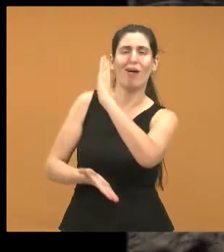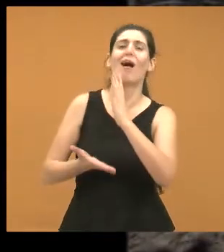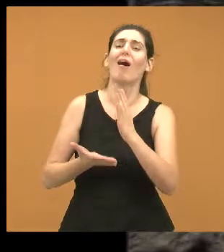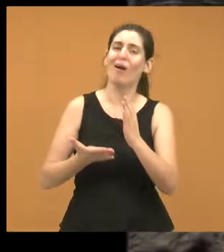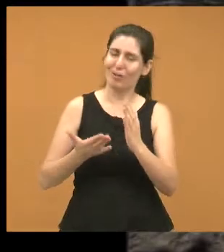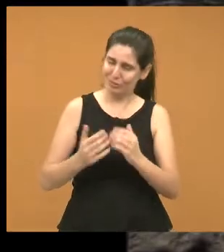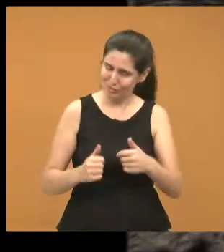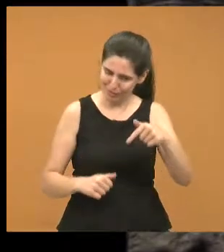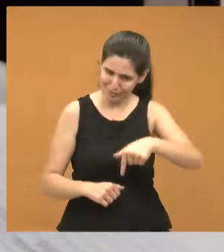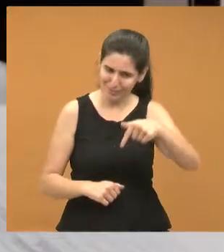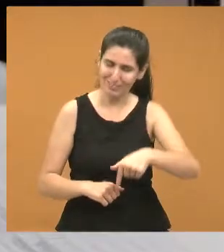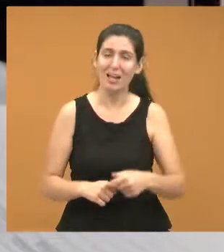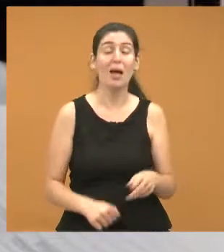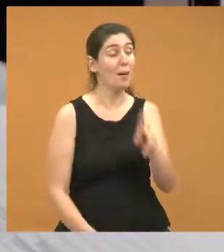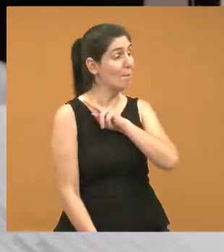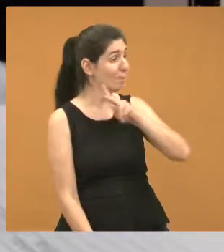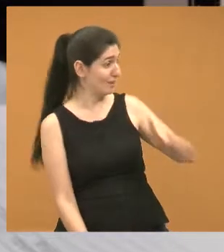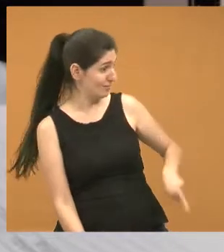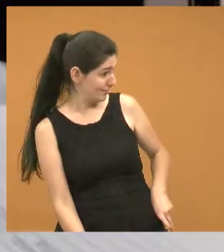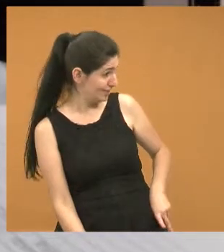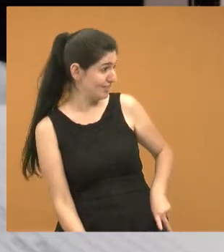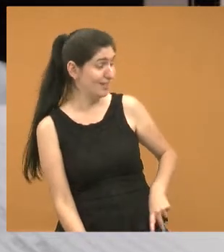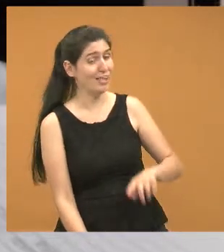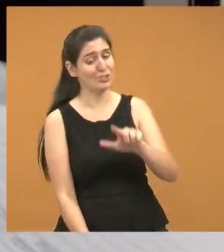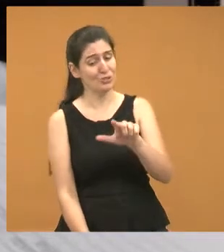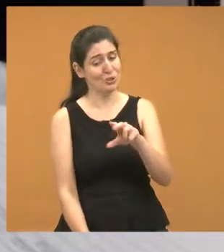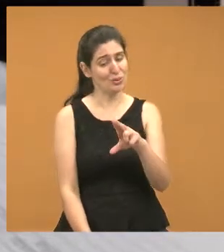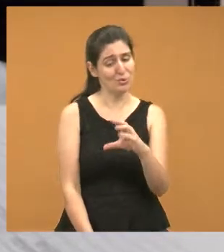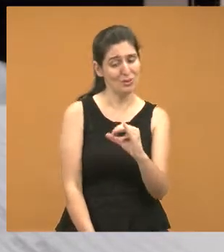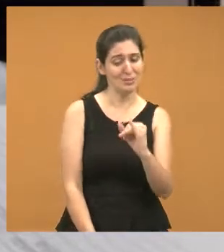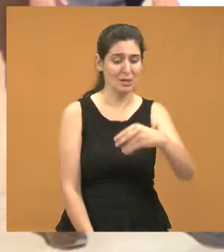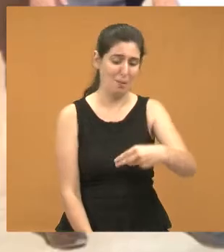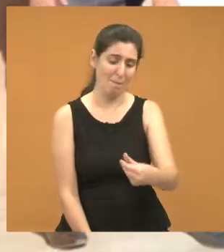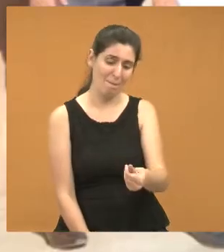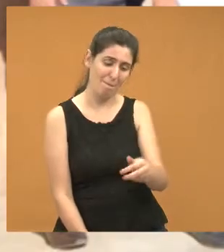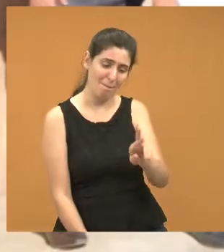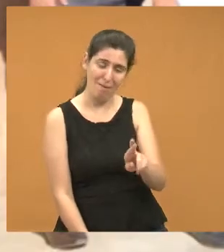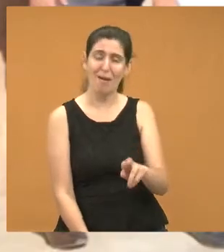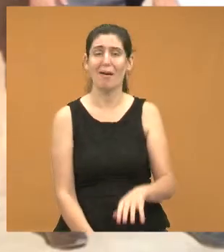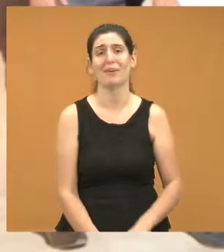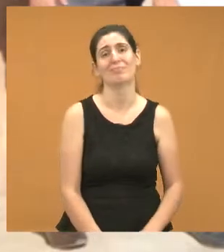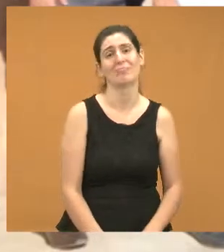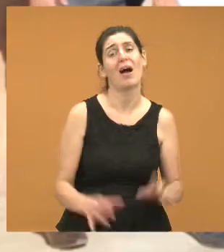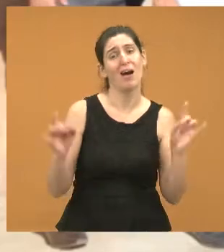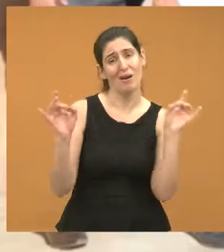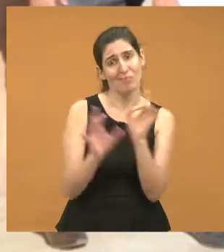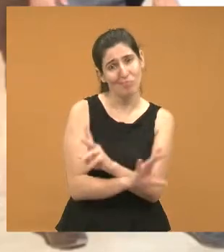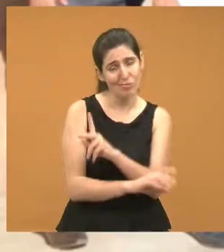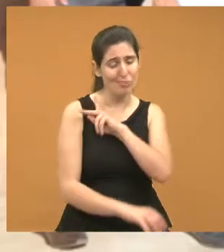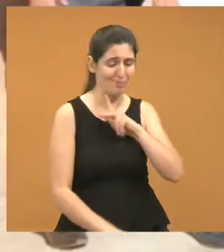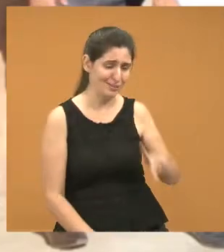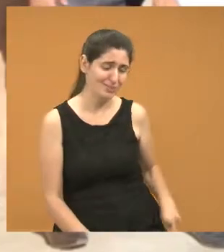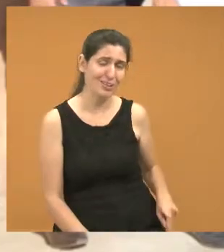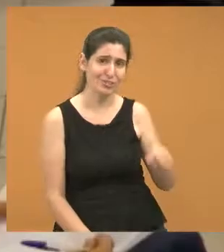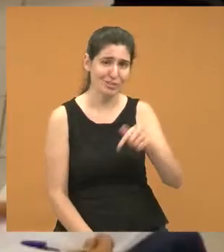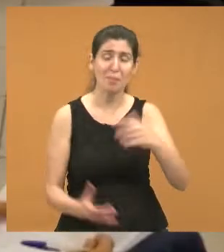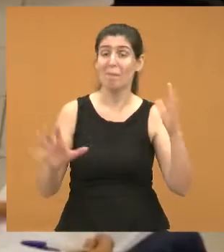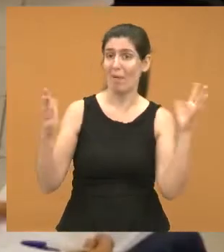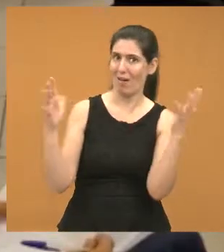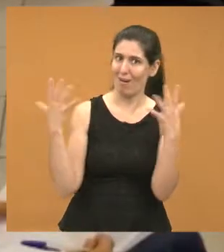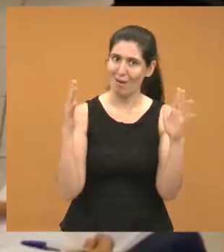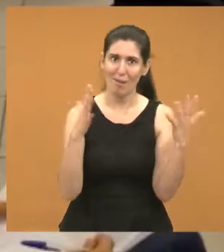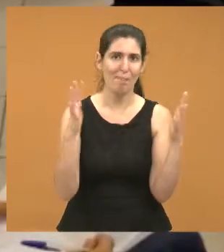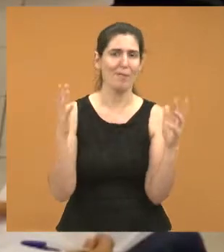Queria citar aqui o nome da presidente também, que está deixando aí essa missão de presidente da Câmara, mas te parabenizar por ter sido uma pessoa